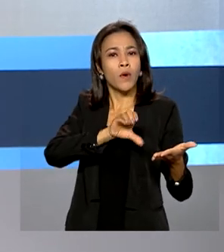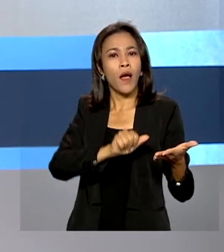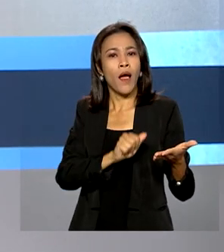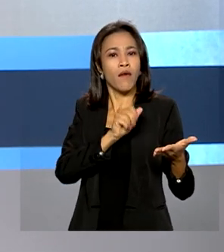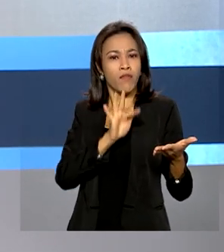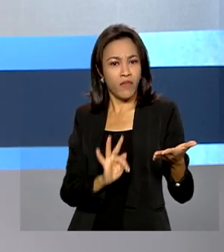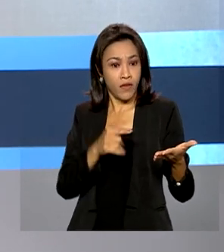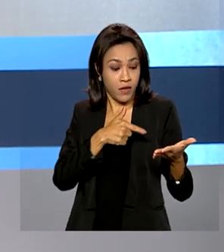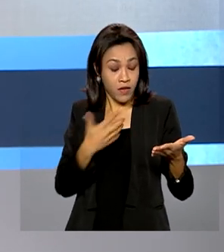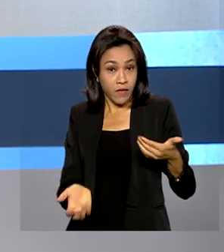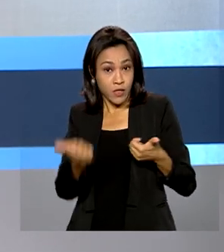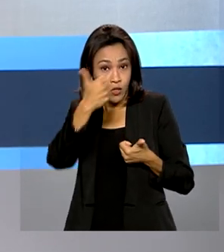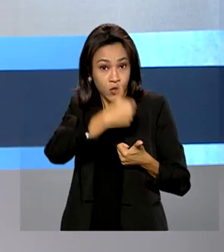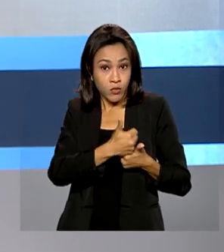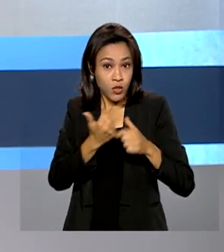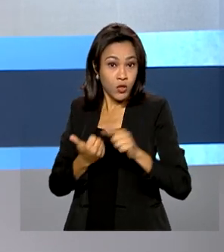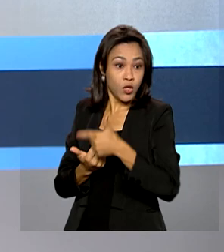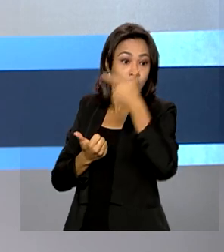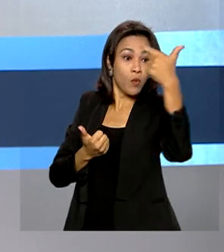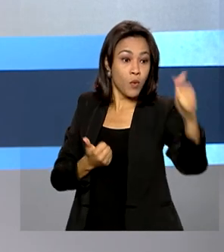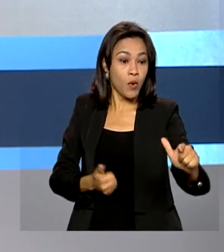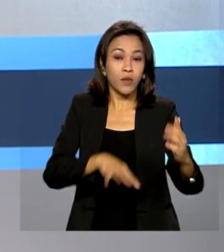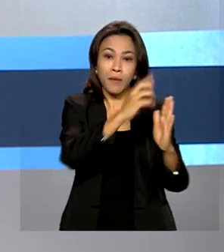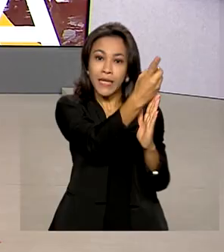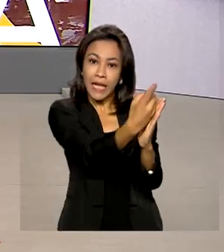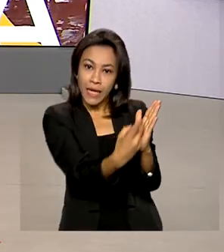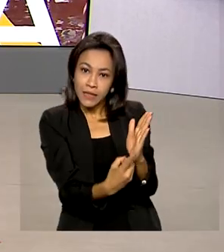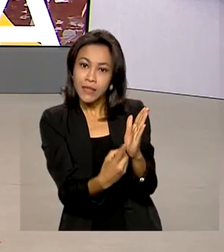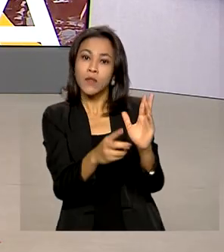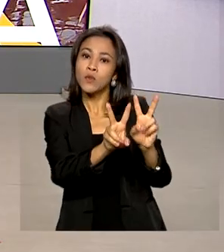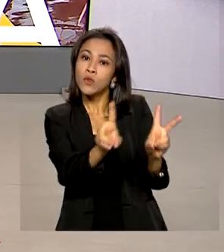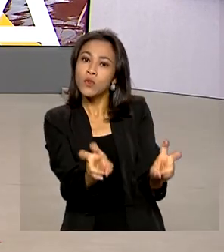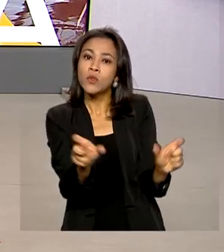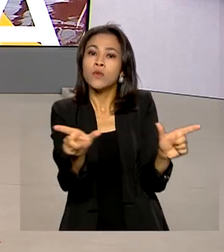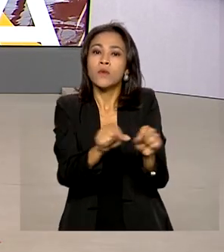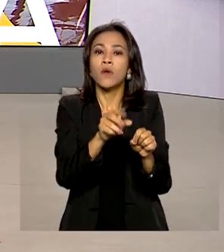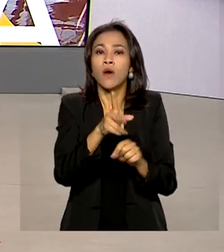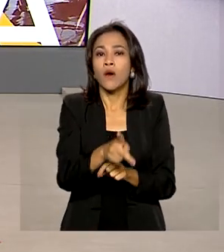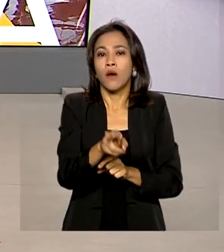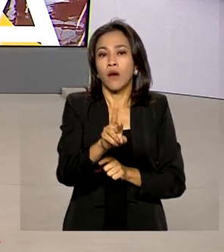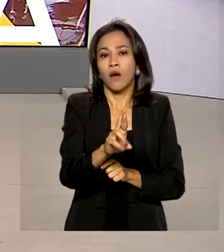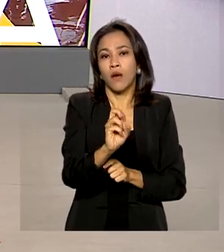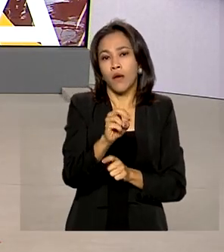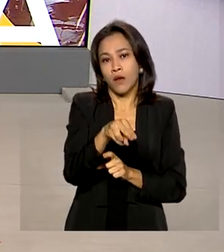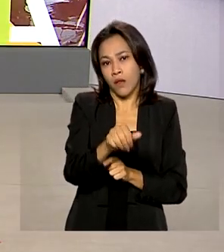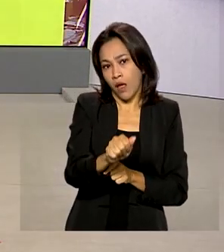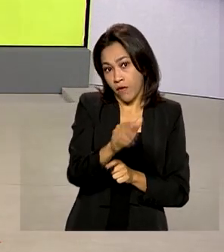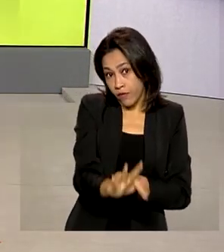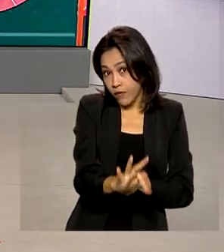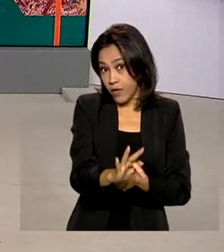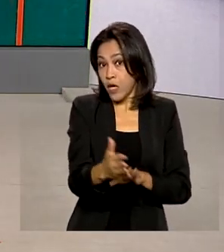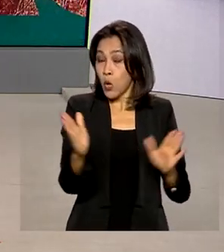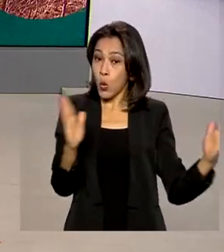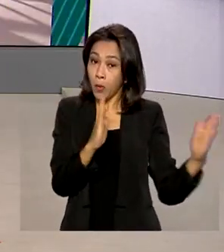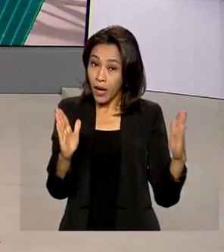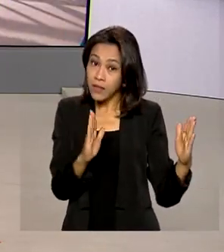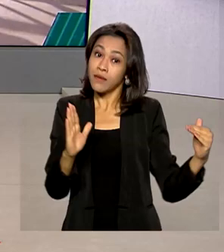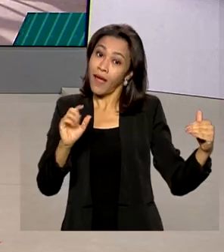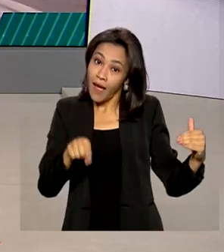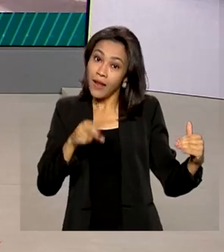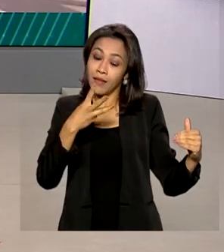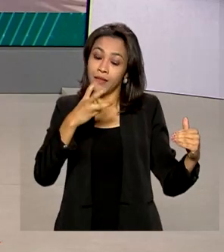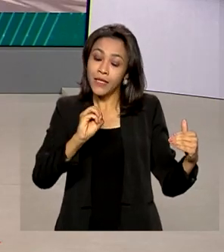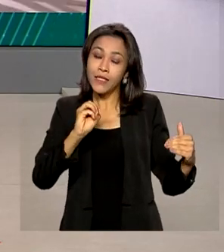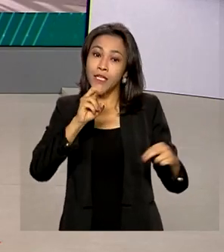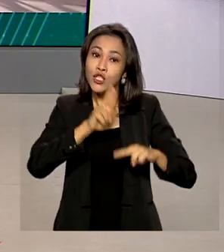que vai substituir a declaração de aptidão ao Pronaf. O prazo anterior para a adesão, que se encerrava em 30 de junho, foi